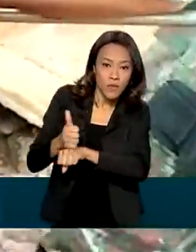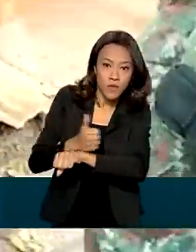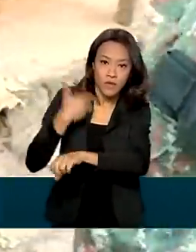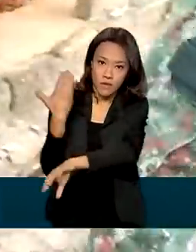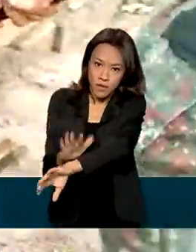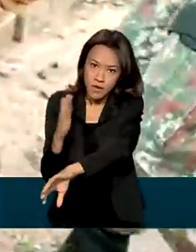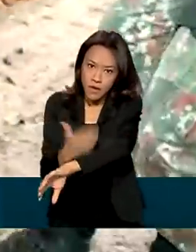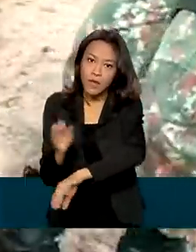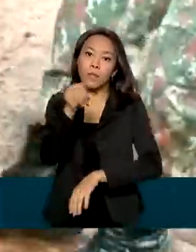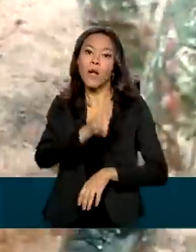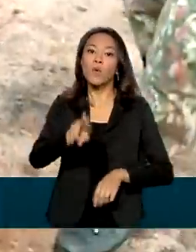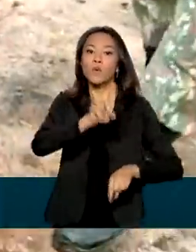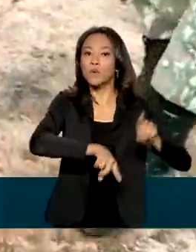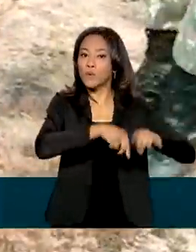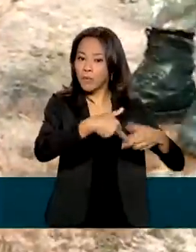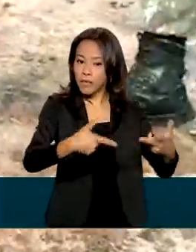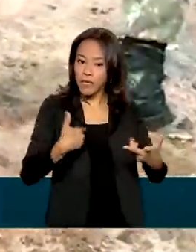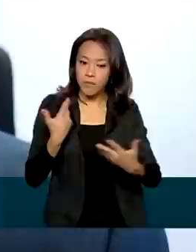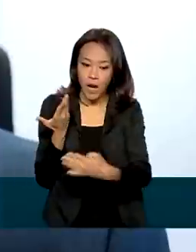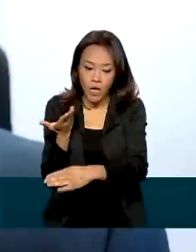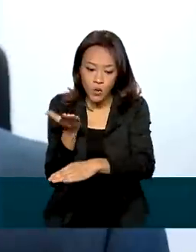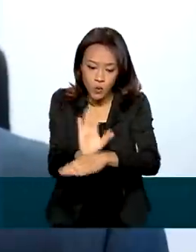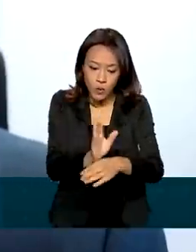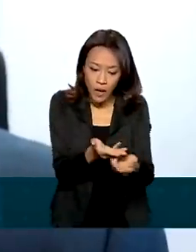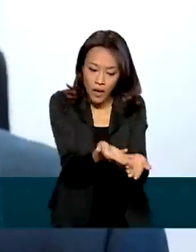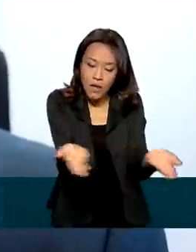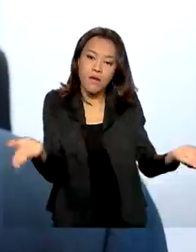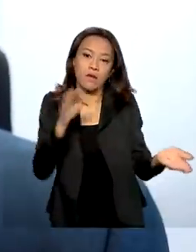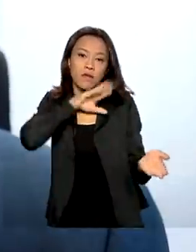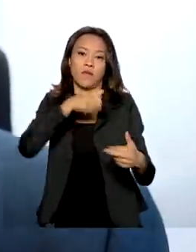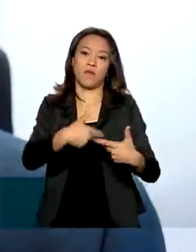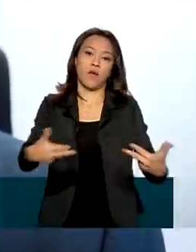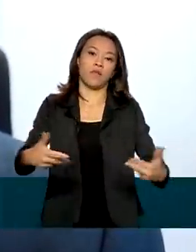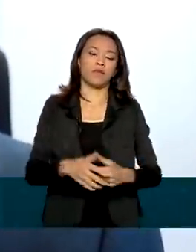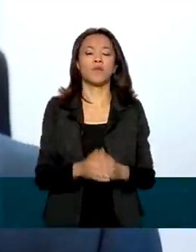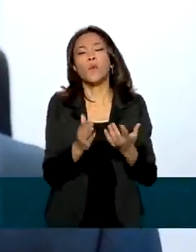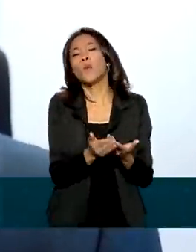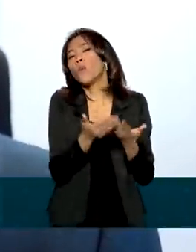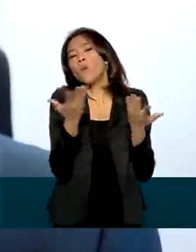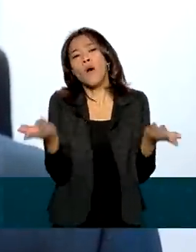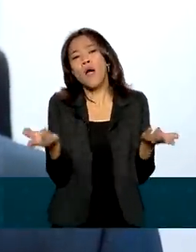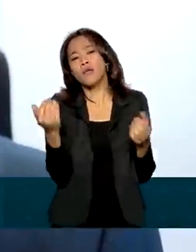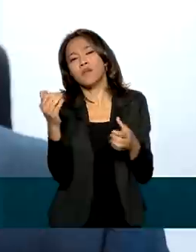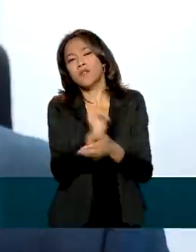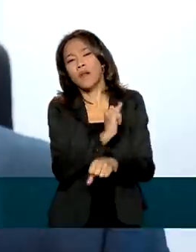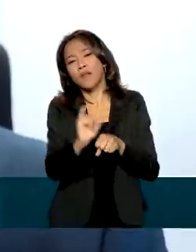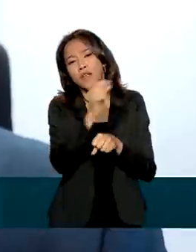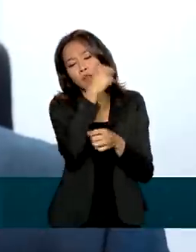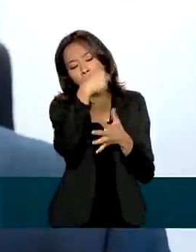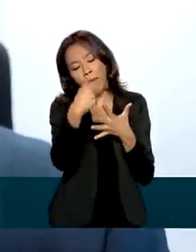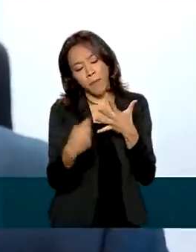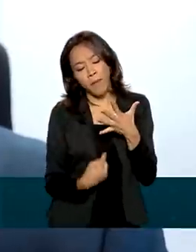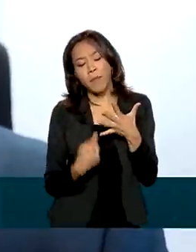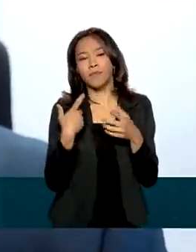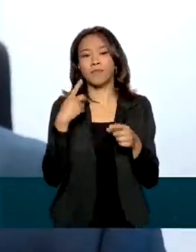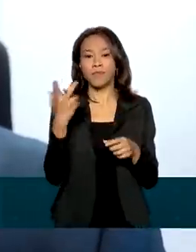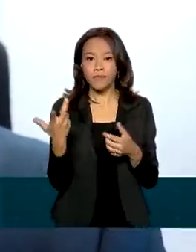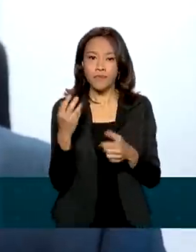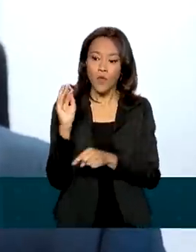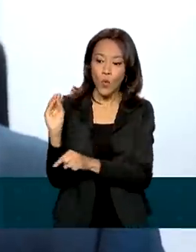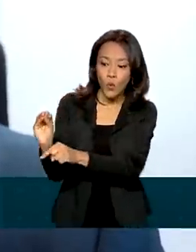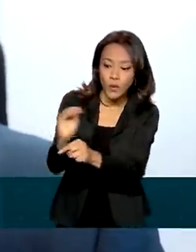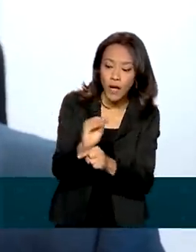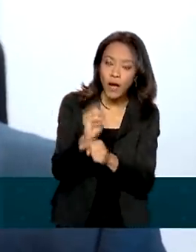específicos para resgate e assistência. Quais seriam essas ações a serem coordenadas pelo Ministério do Meio Ambiente? Ações de afugentamento da fauna